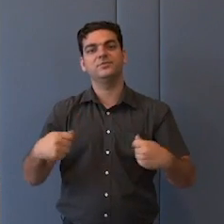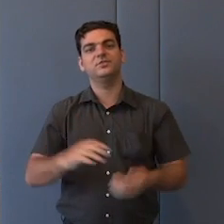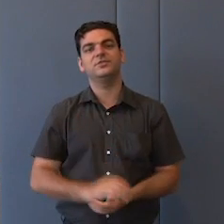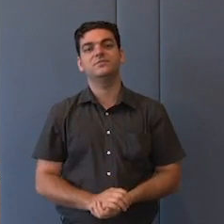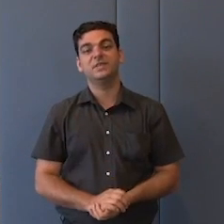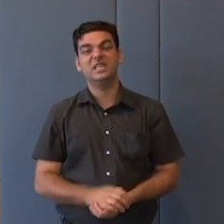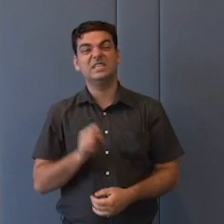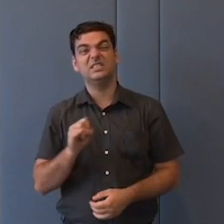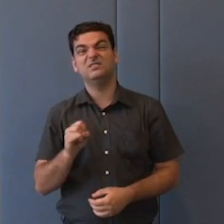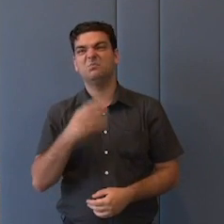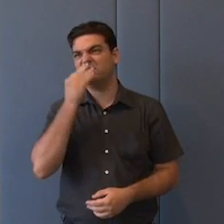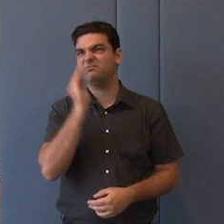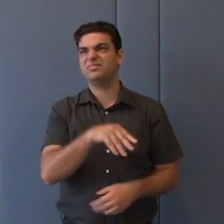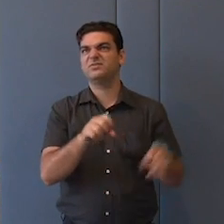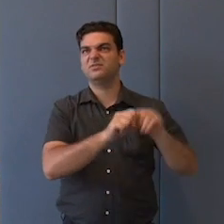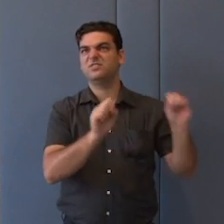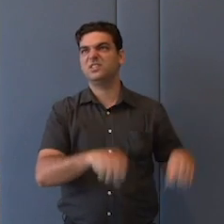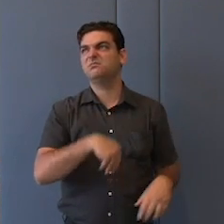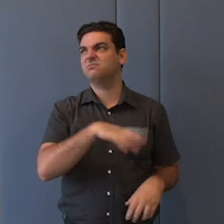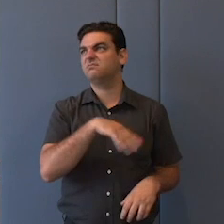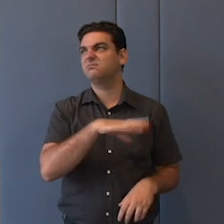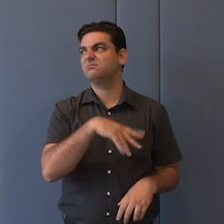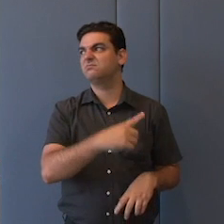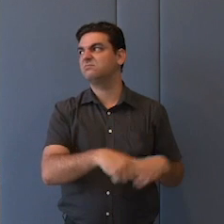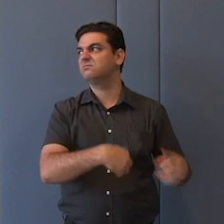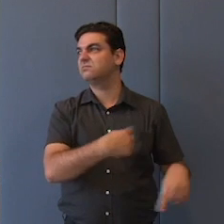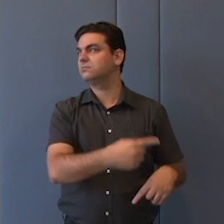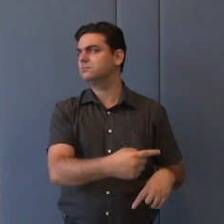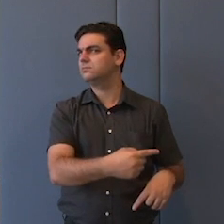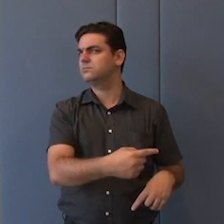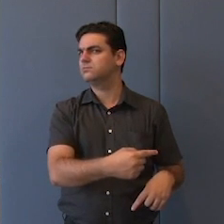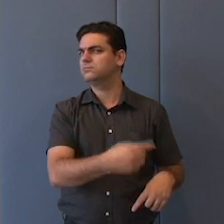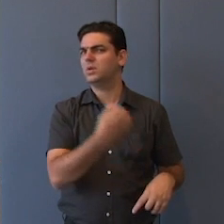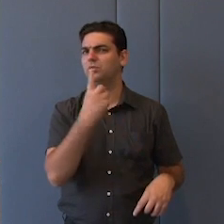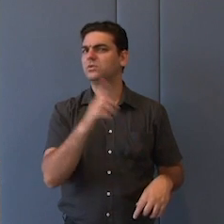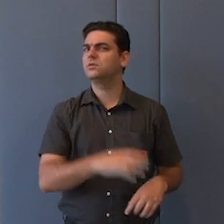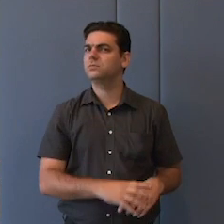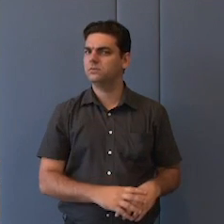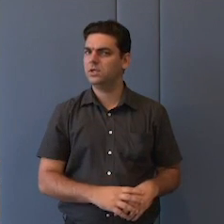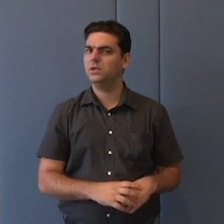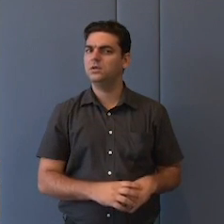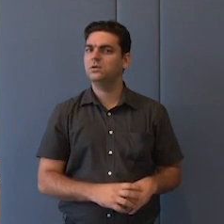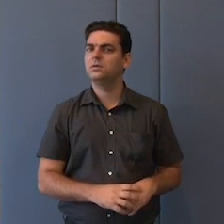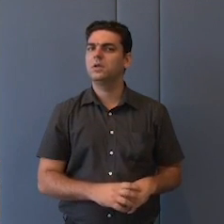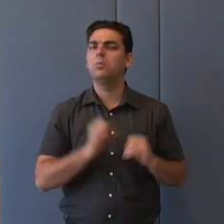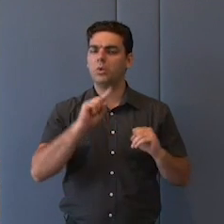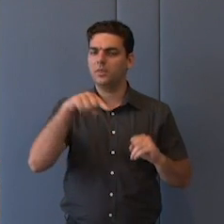sistema se autoprogramar, na verdade, ele não está se autoprogramando. É um outro oráculo que está programando esse sistema.